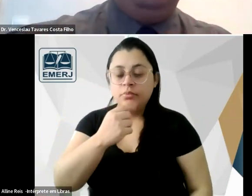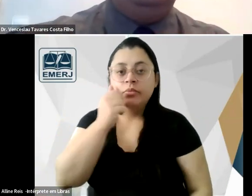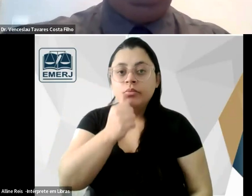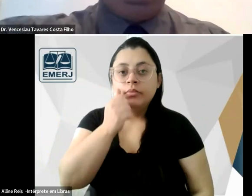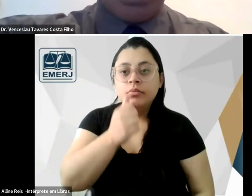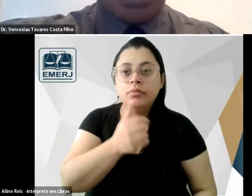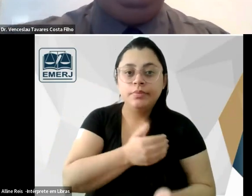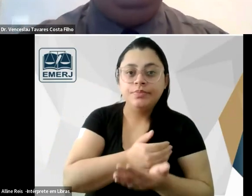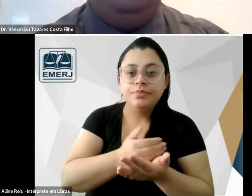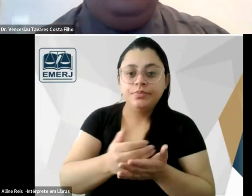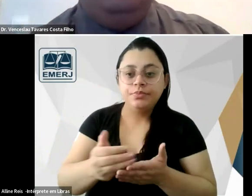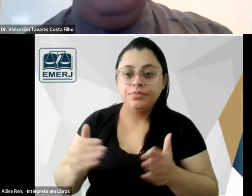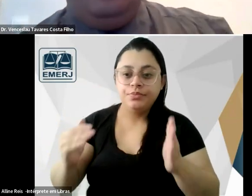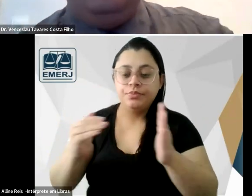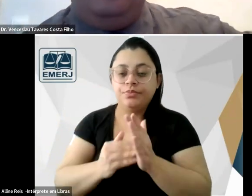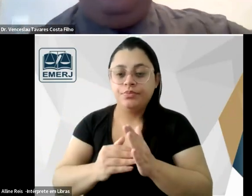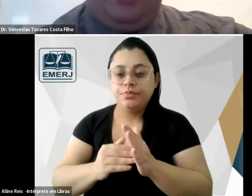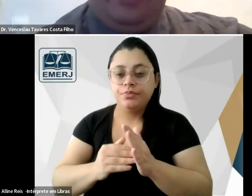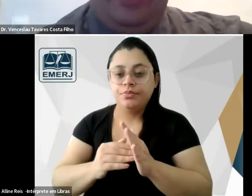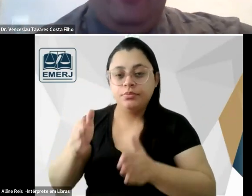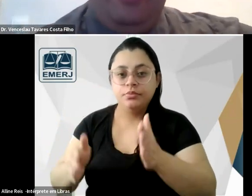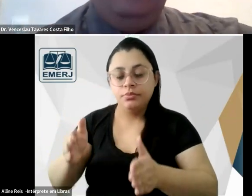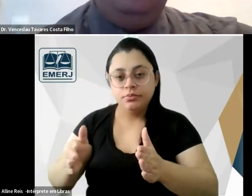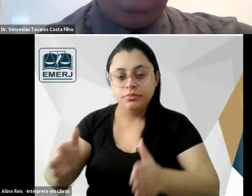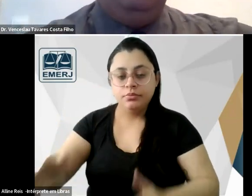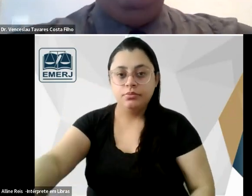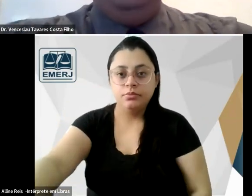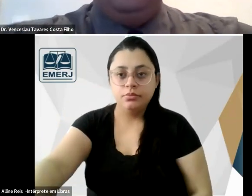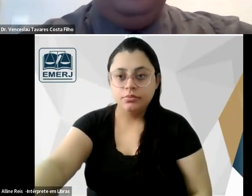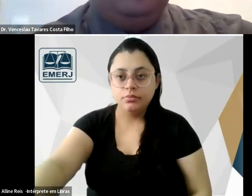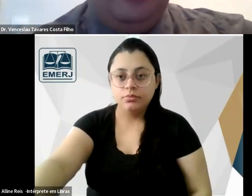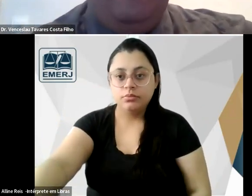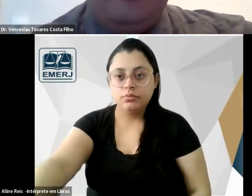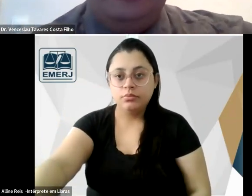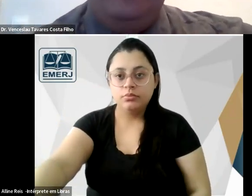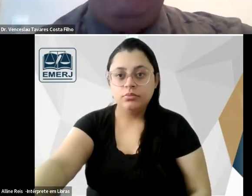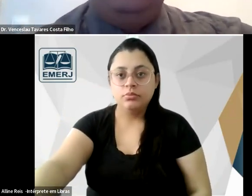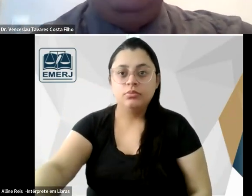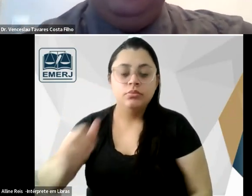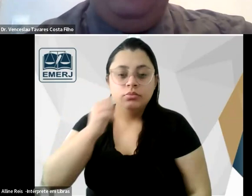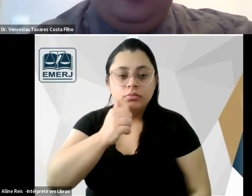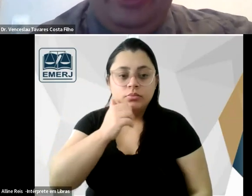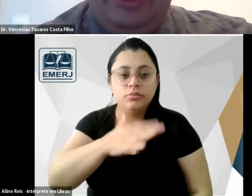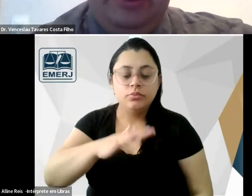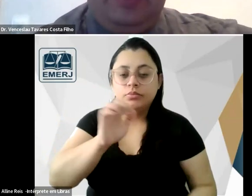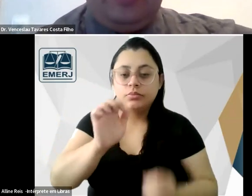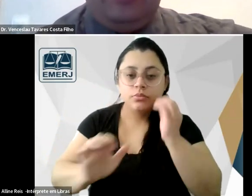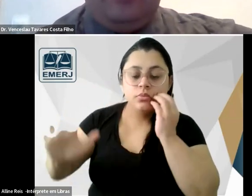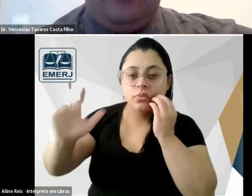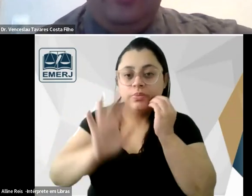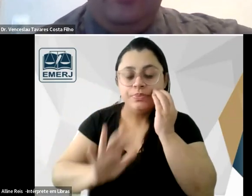antiguidade passando pela idade média até aquele momento incluir mulheres que lecionavam em universidades europeias inclusive mulheres